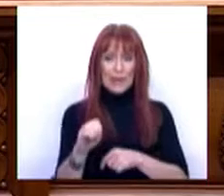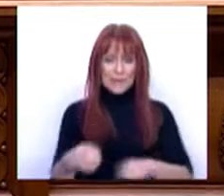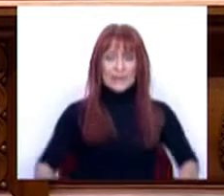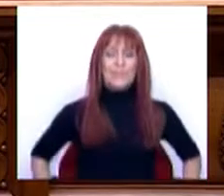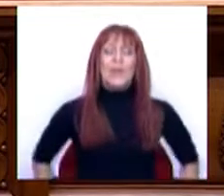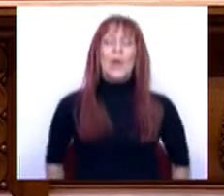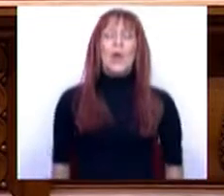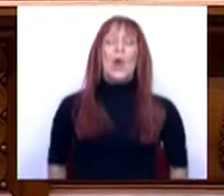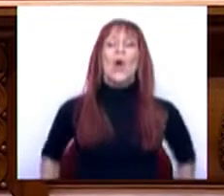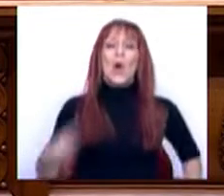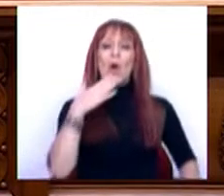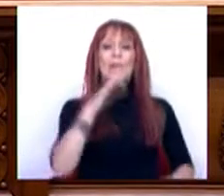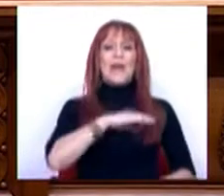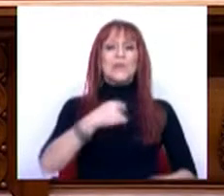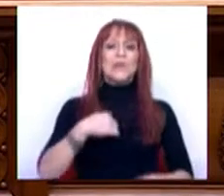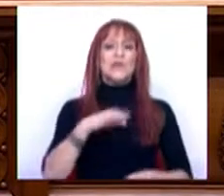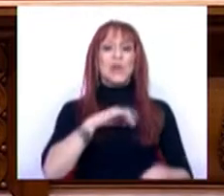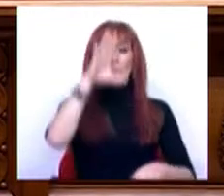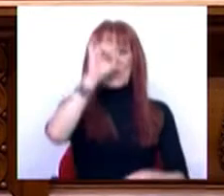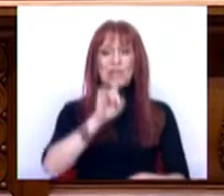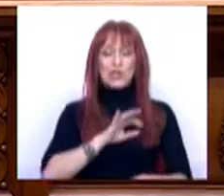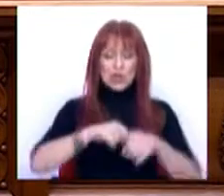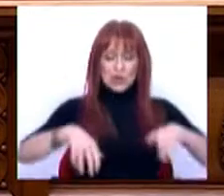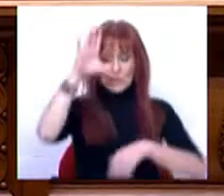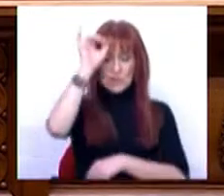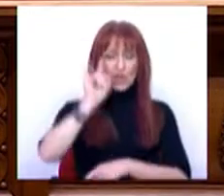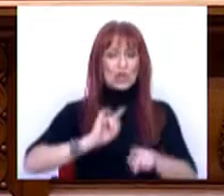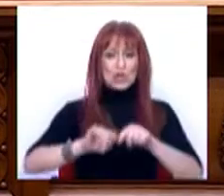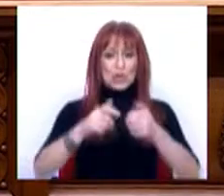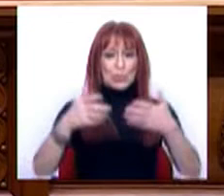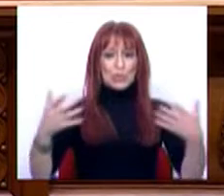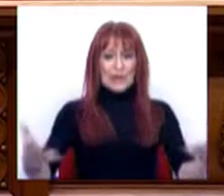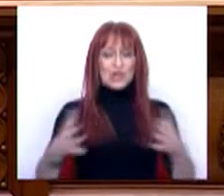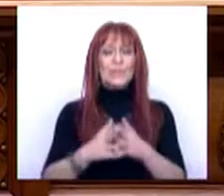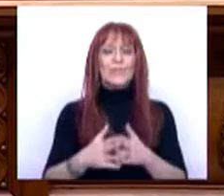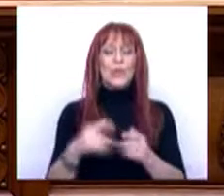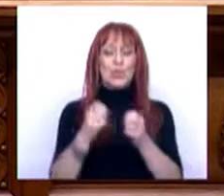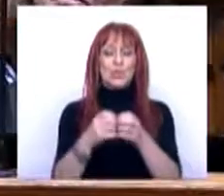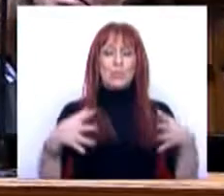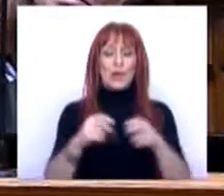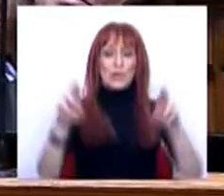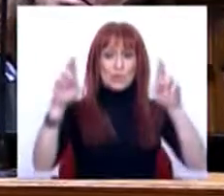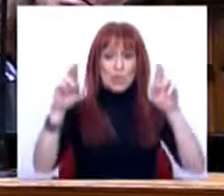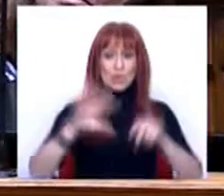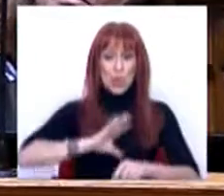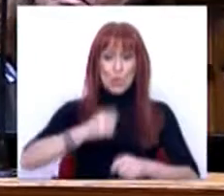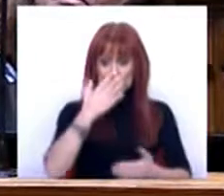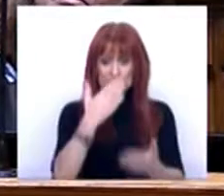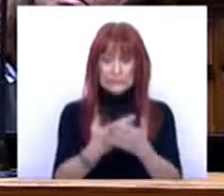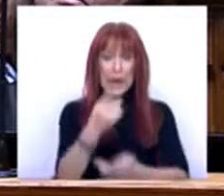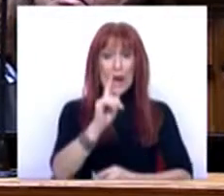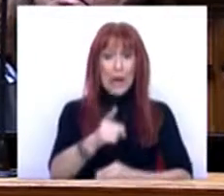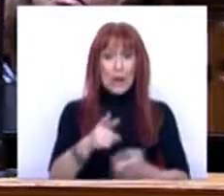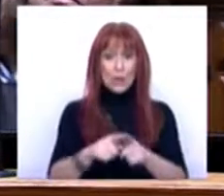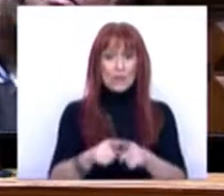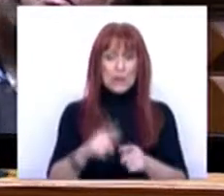Muito obrigado, Sr. Presidente, Sr. Primeiro-Ministro, Membros do Governo, Sras. e Srs. Deputados. Um dos maiores desígnios com que o mundo está confrontado